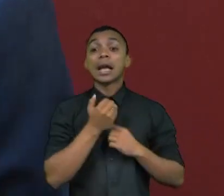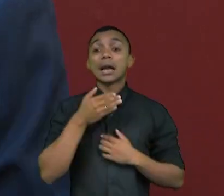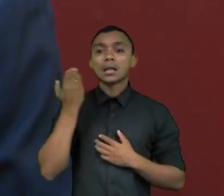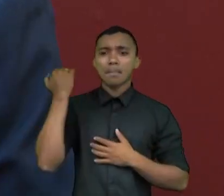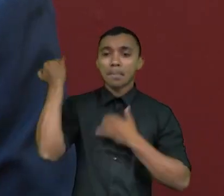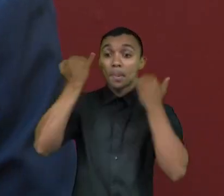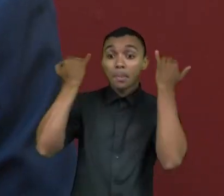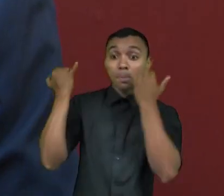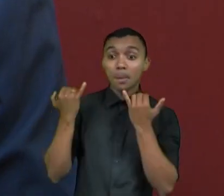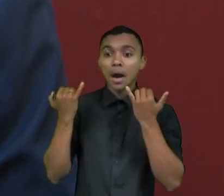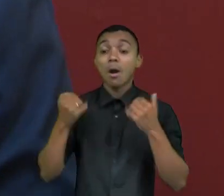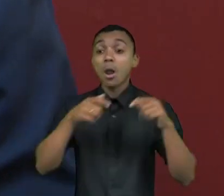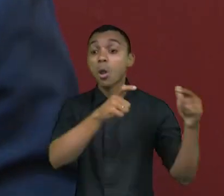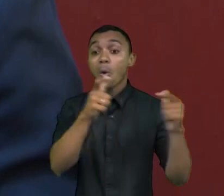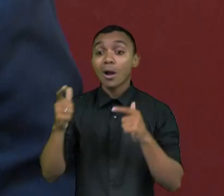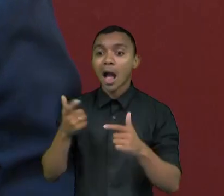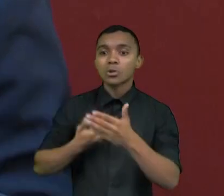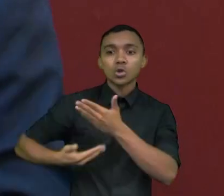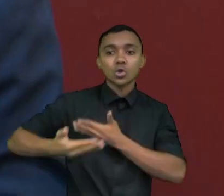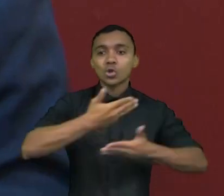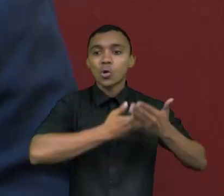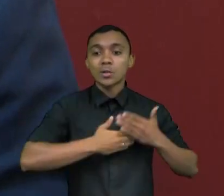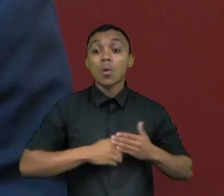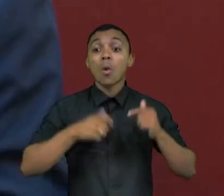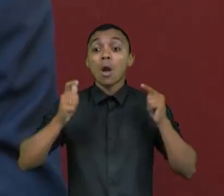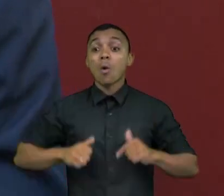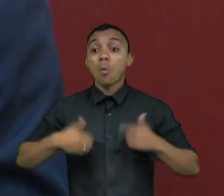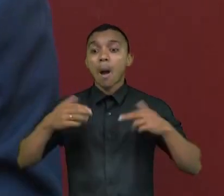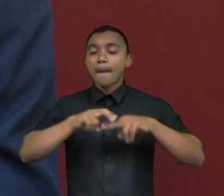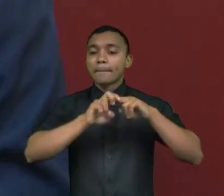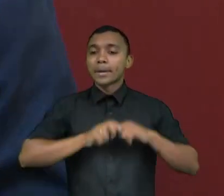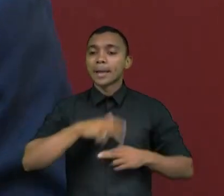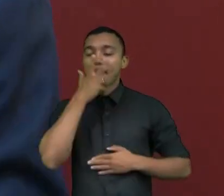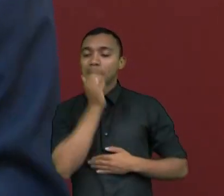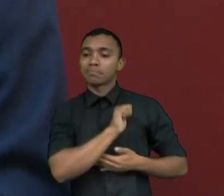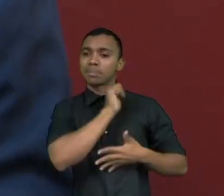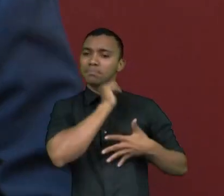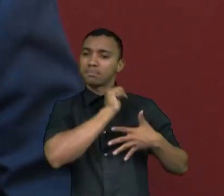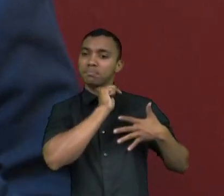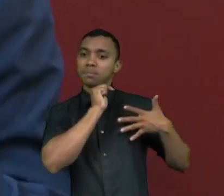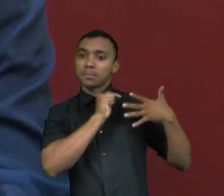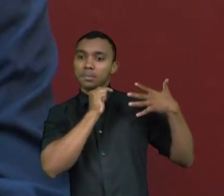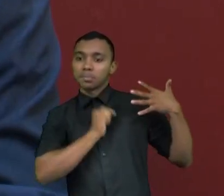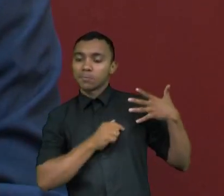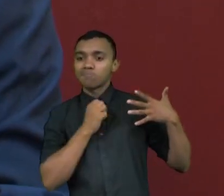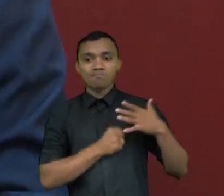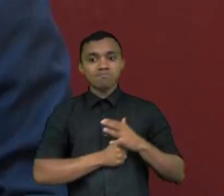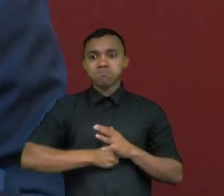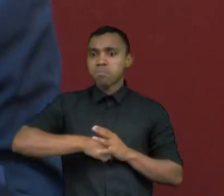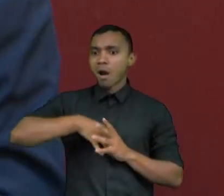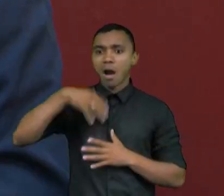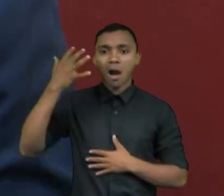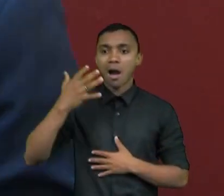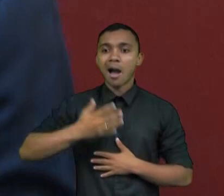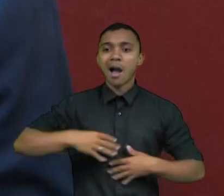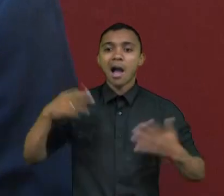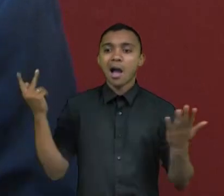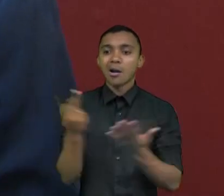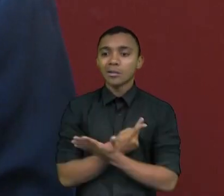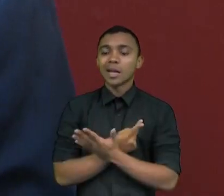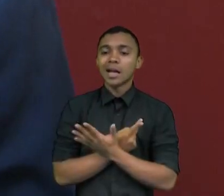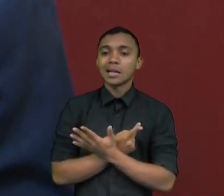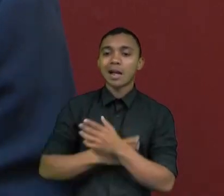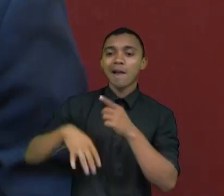socialização dessa pessoa? Então, variáveis cada vez mais complexas estão interferindo na nossa